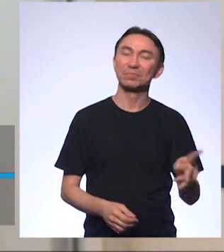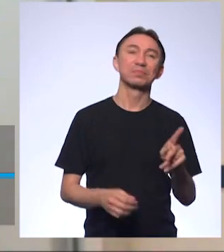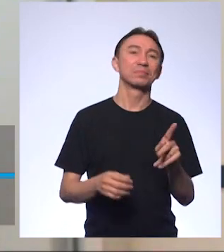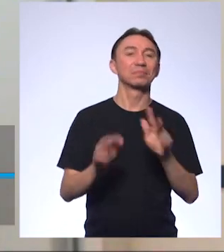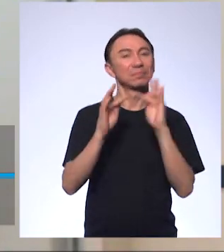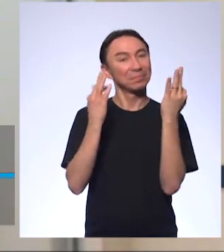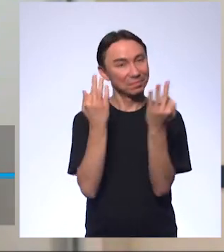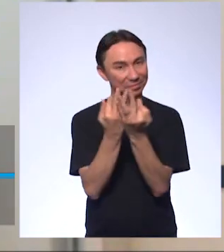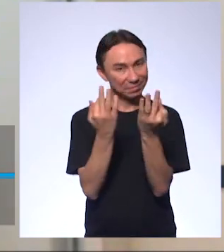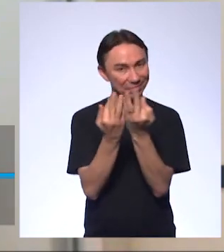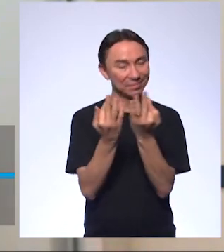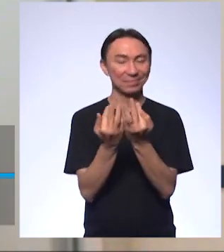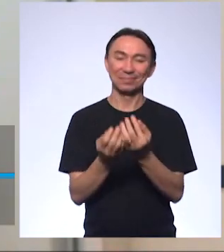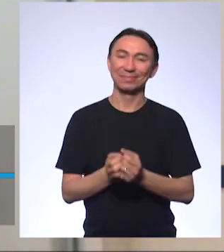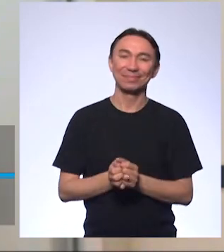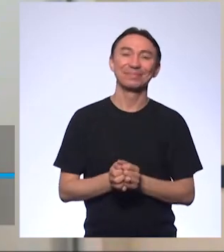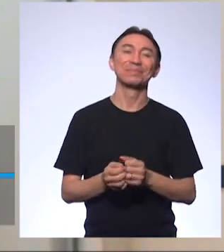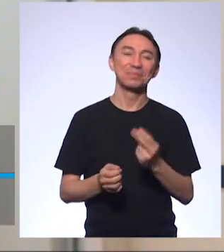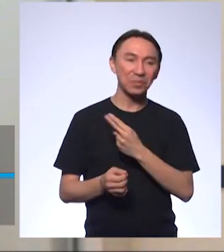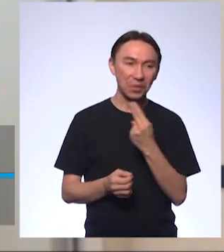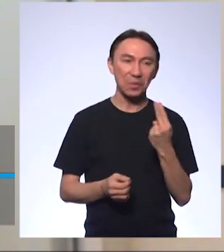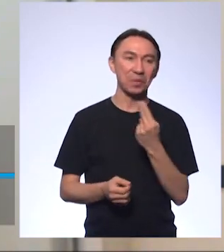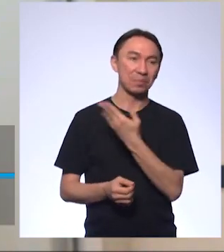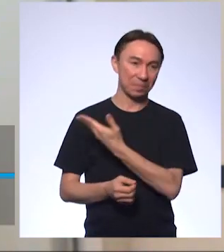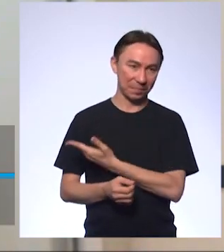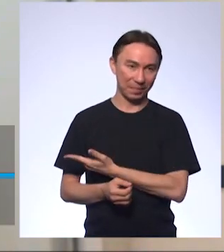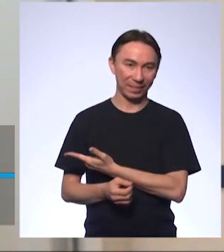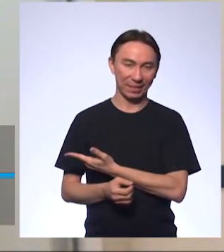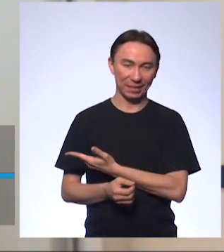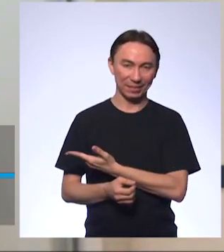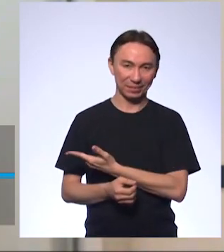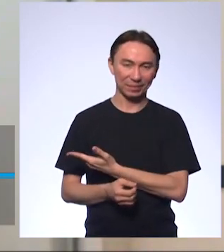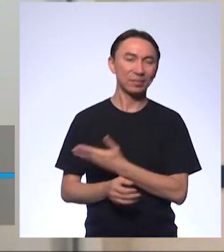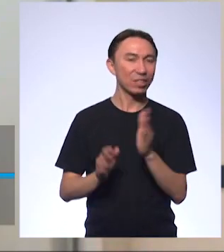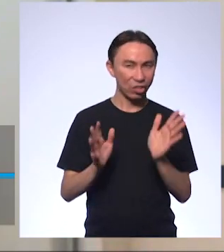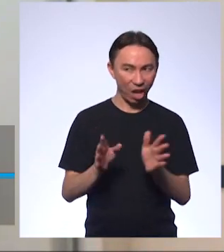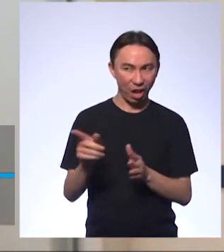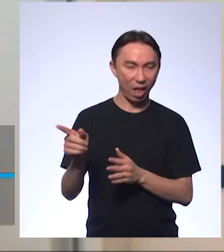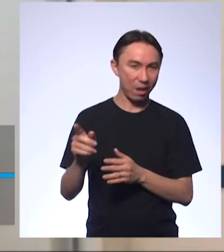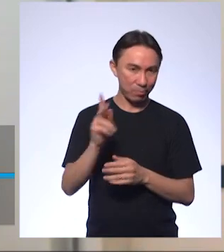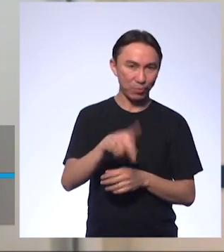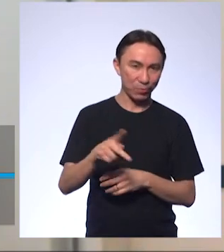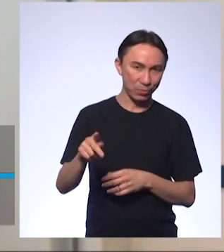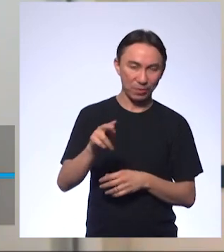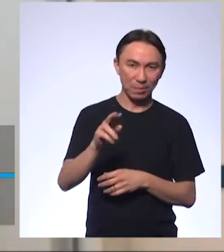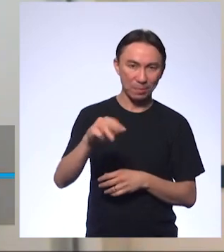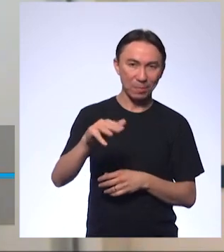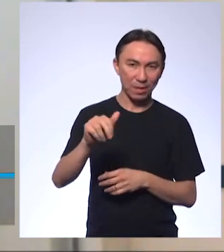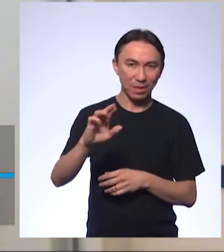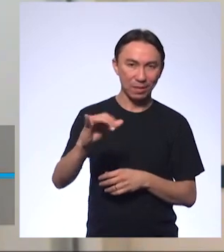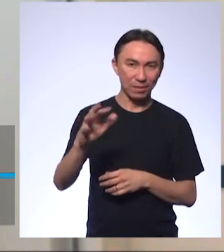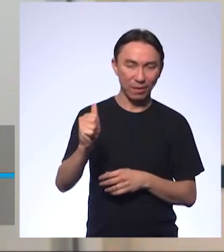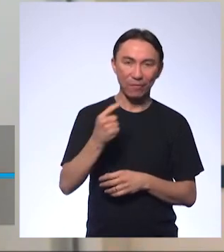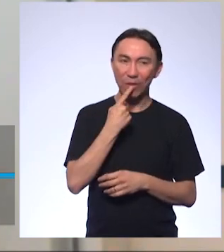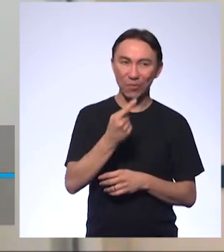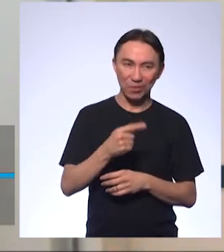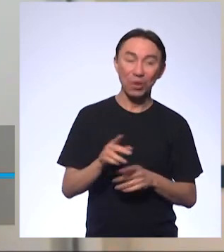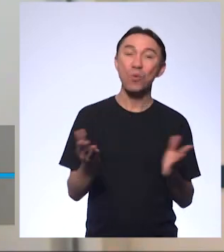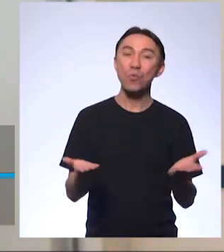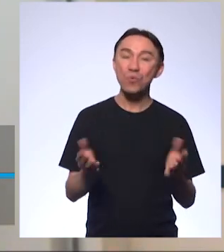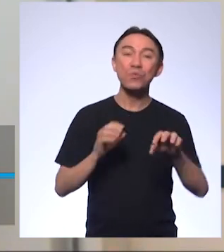aula. Eu sou a professora Renata e, como a Márcia já disse, nosso tema hoje são os valores da escala de PH.